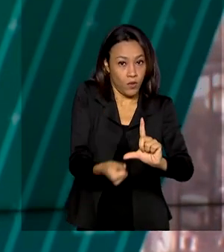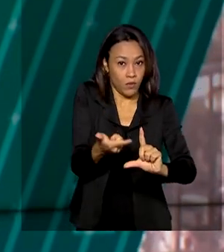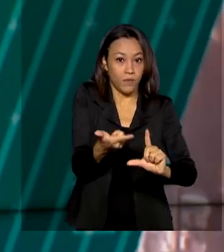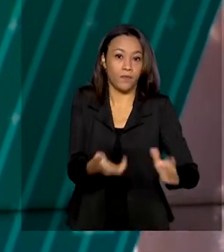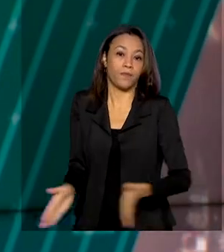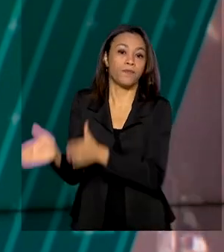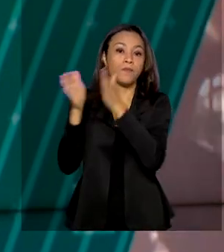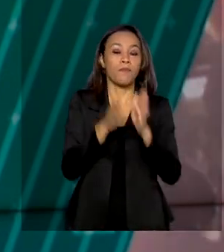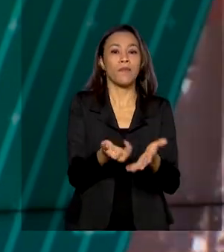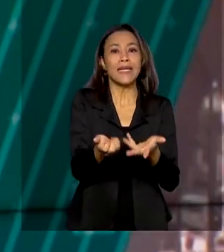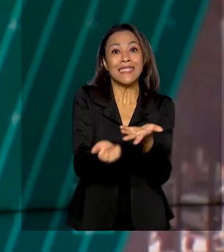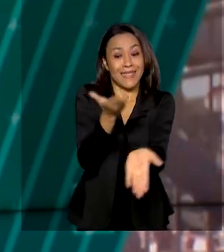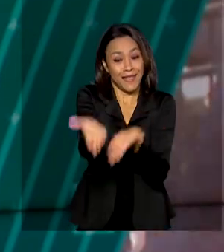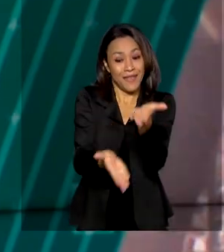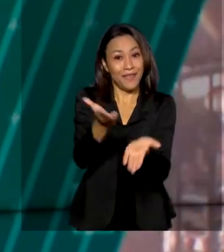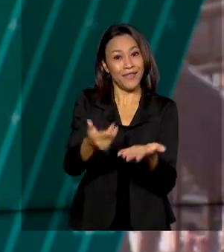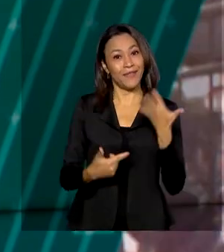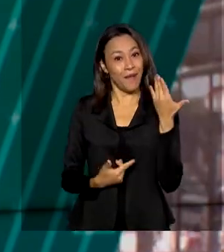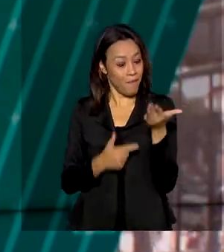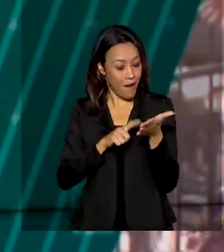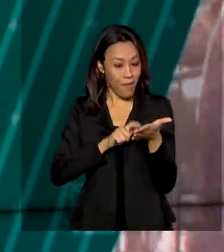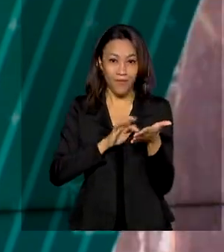Serviços públicos na palma da mão.